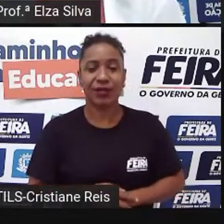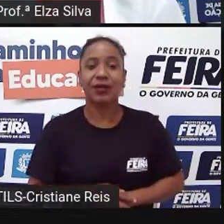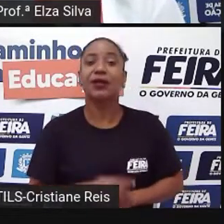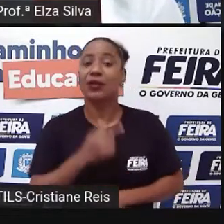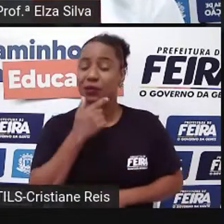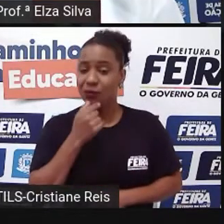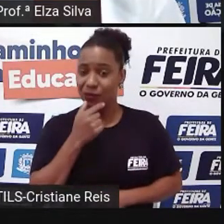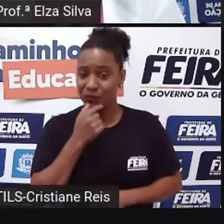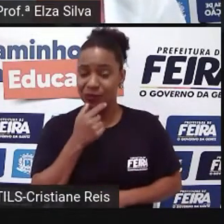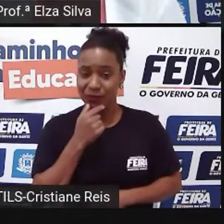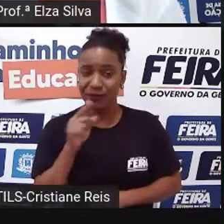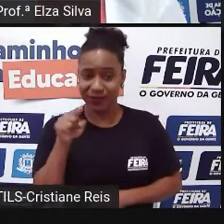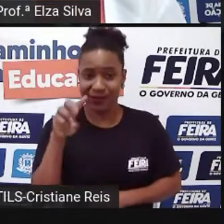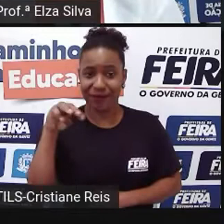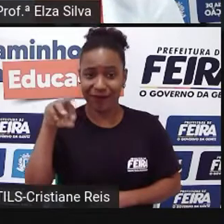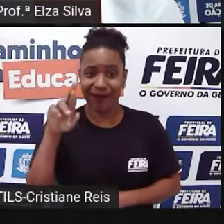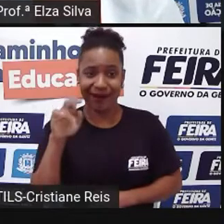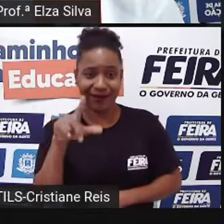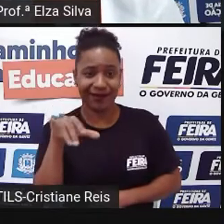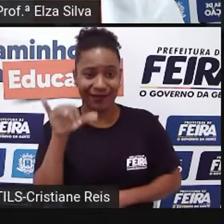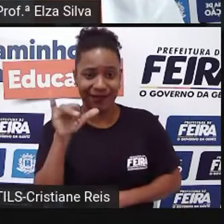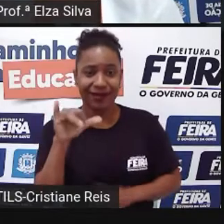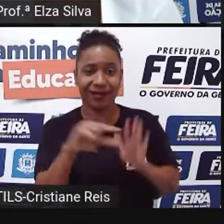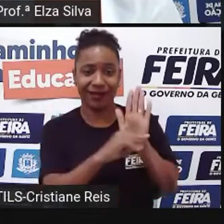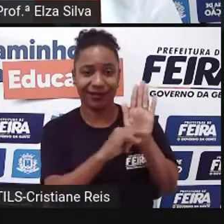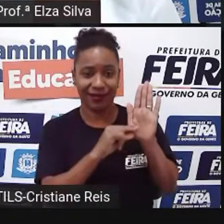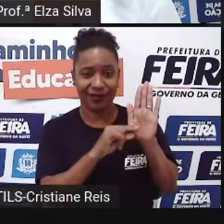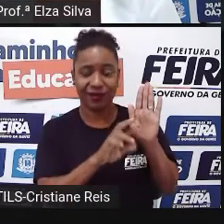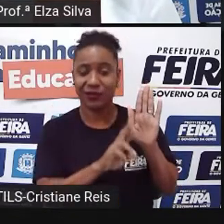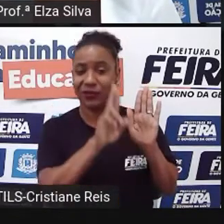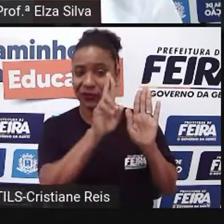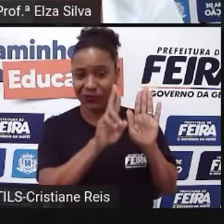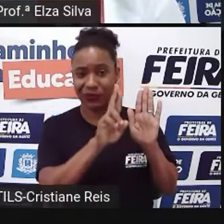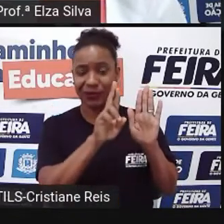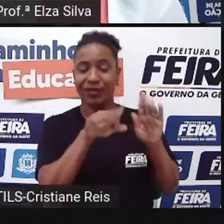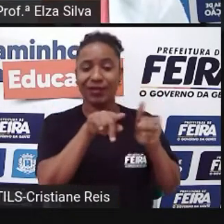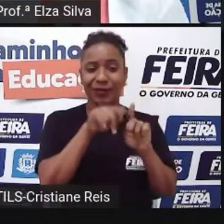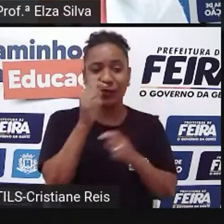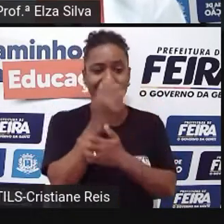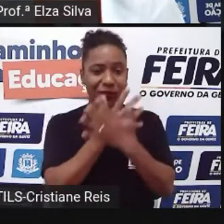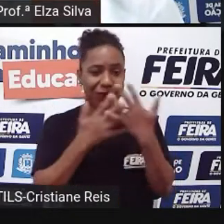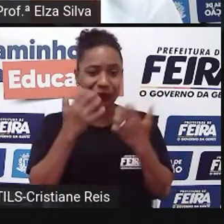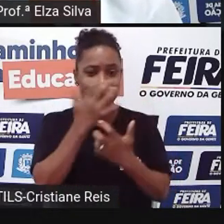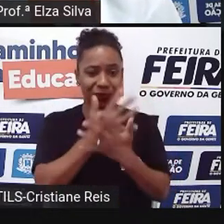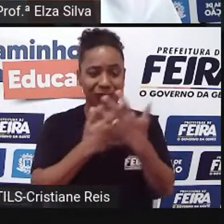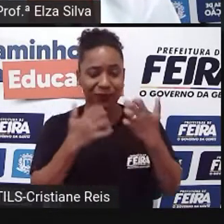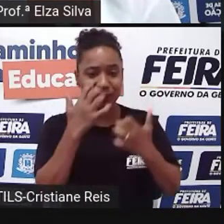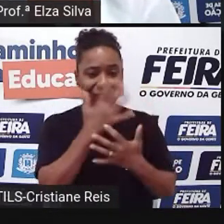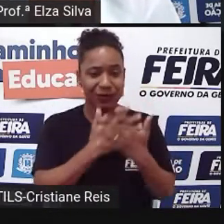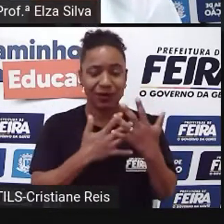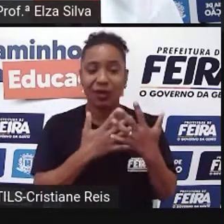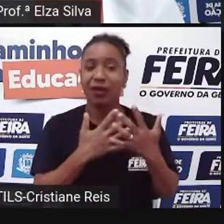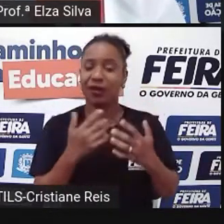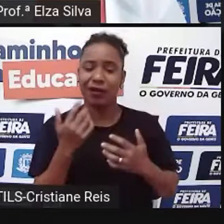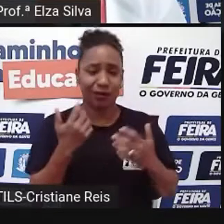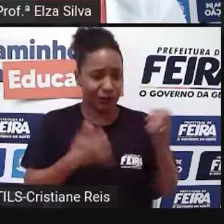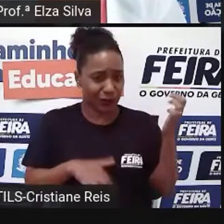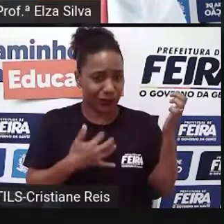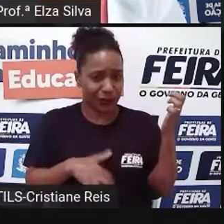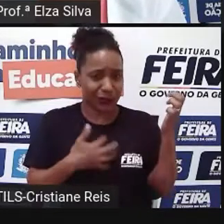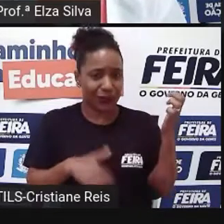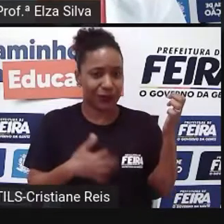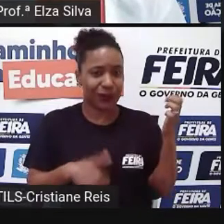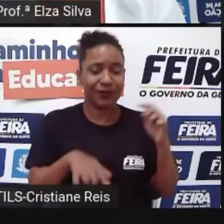A CIDADE NO Ele foi cantor, guitarrista e compositor